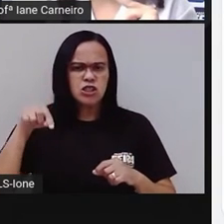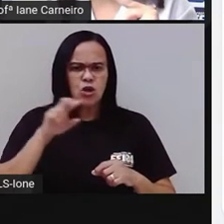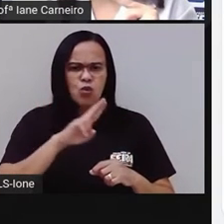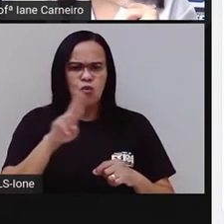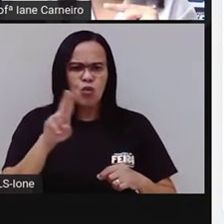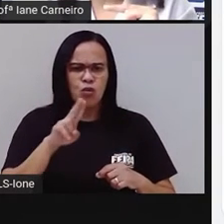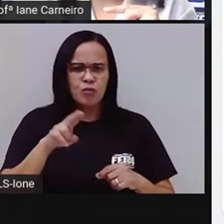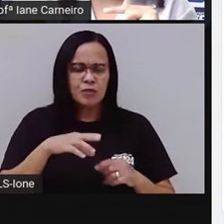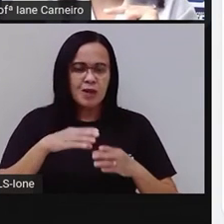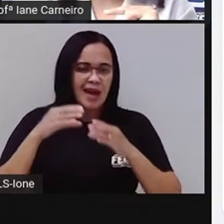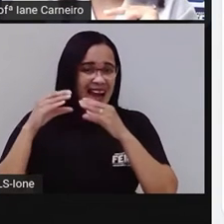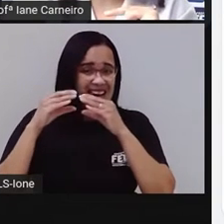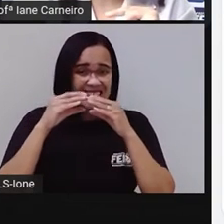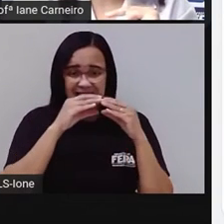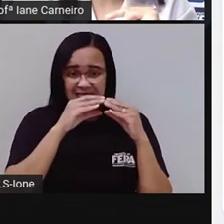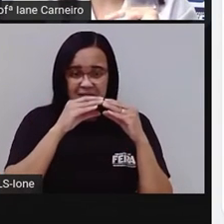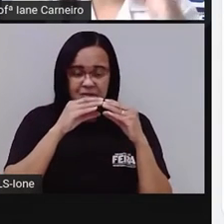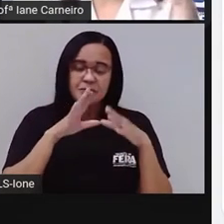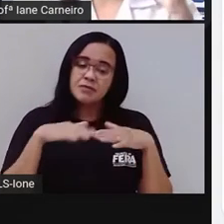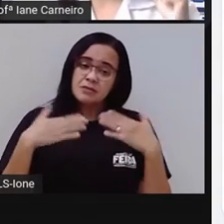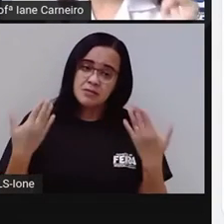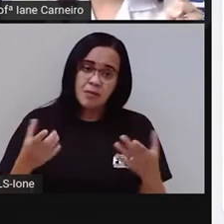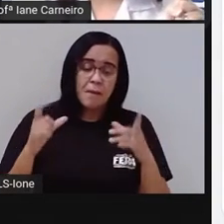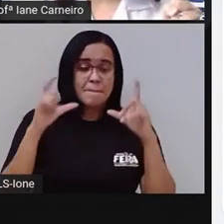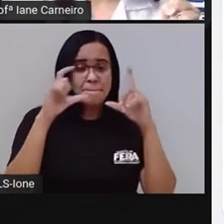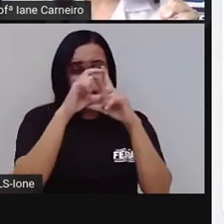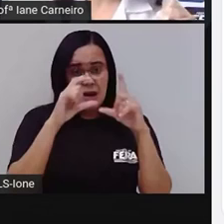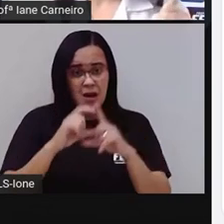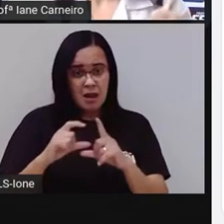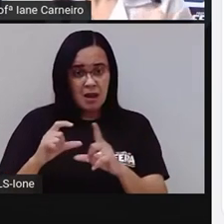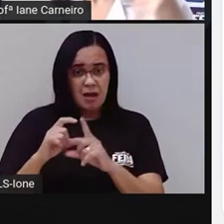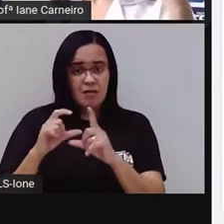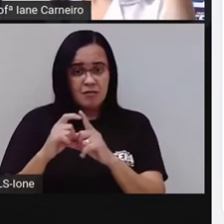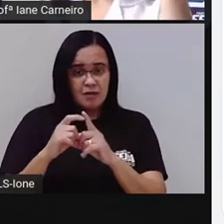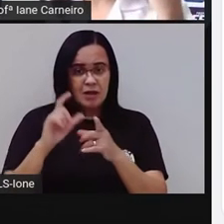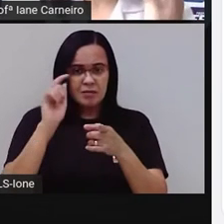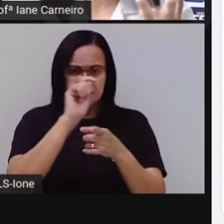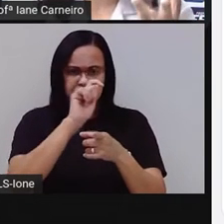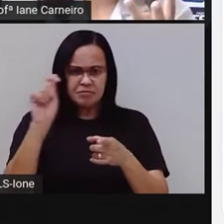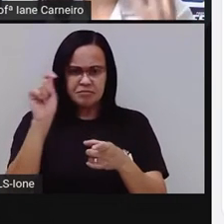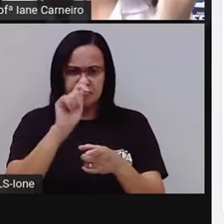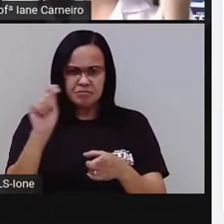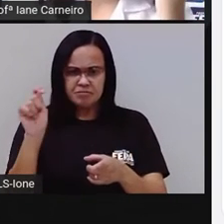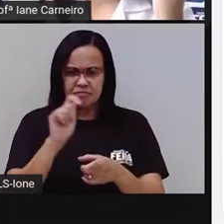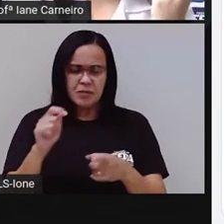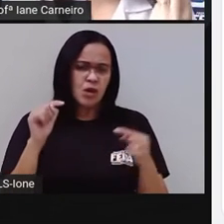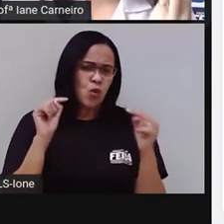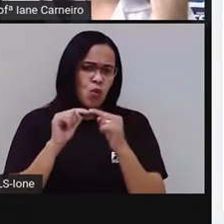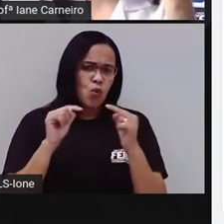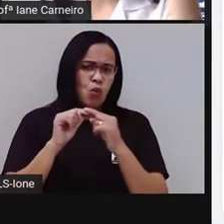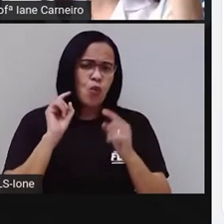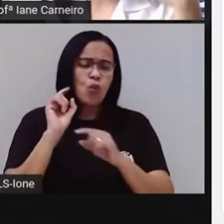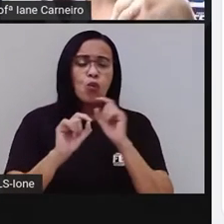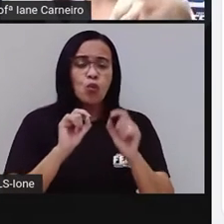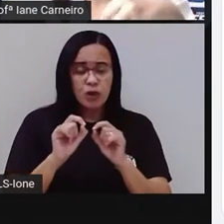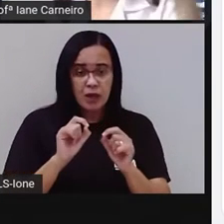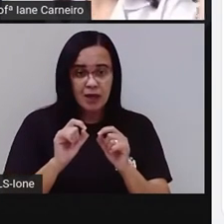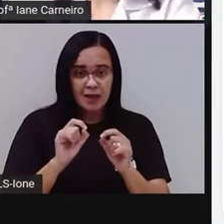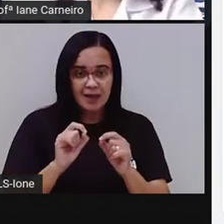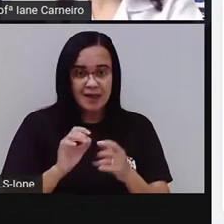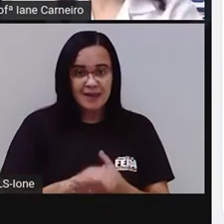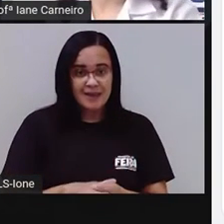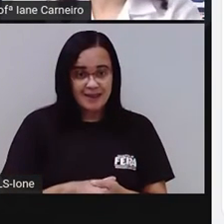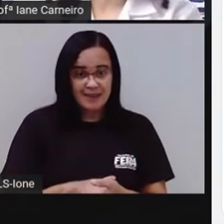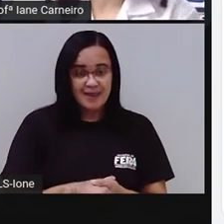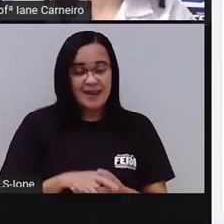palavras que a Pró grifou aqui, elas têm em comum, né? As três palavras, elas têm em comum a rima que